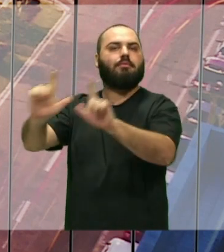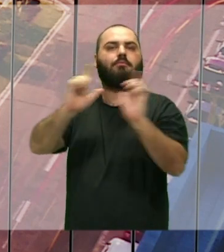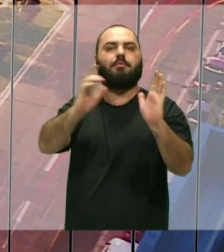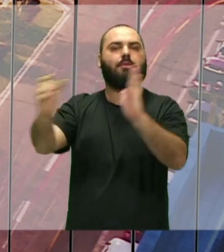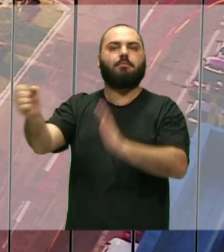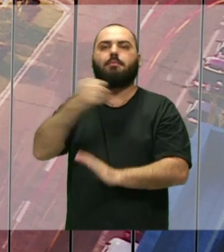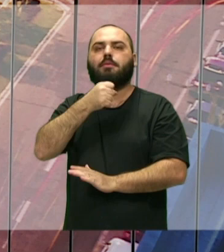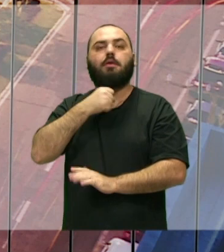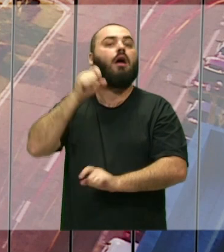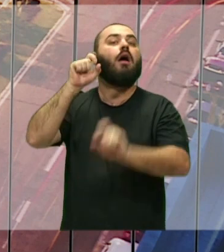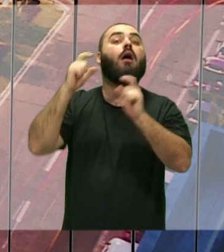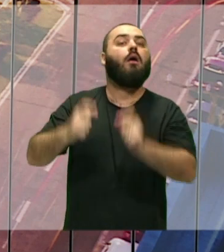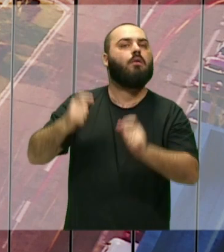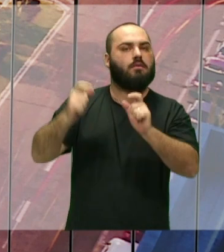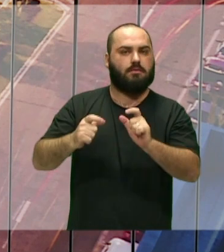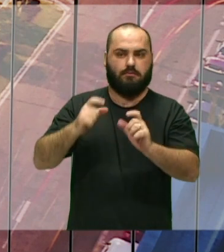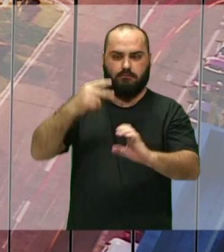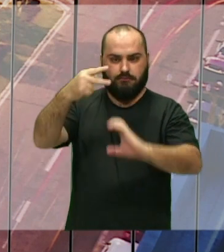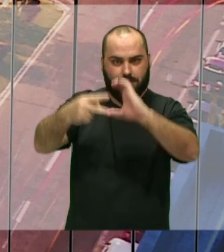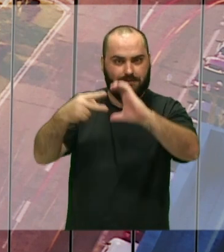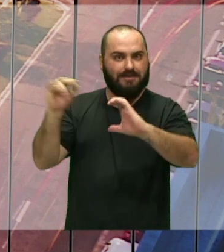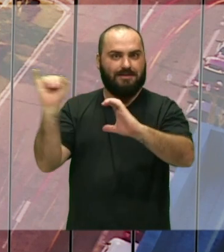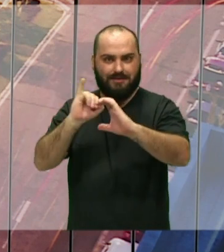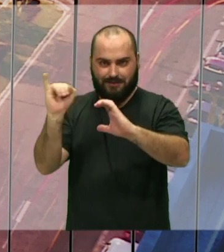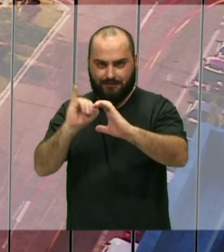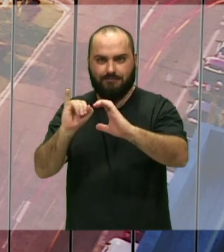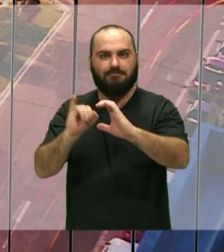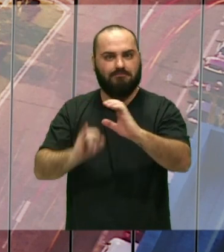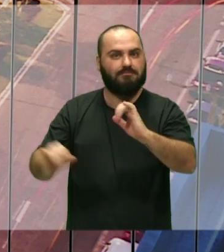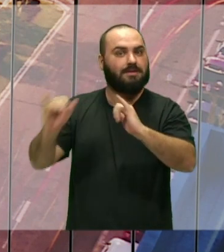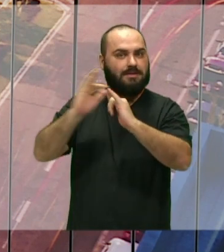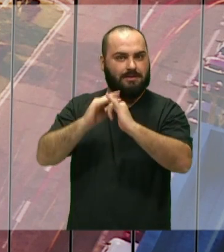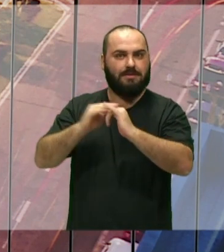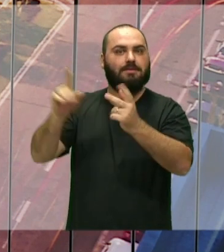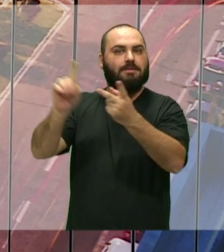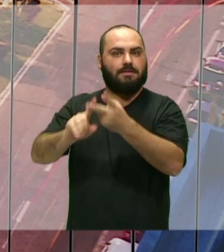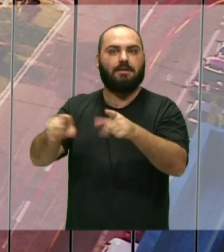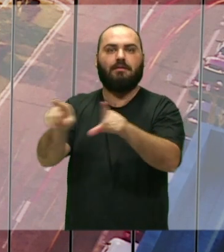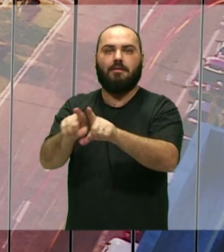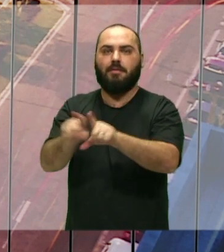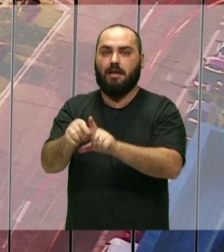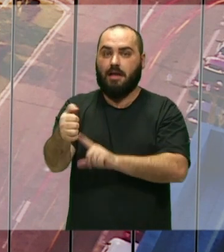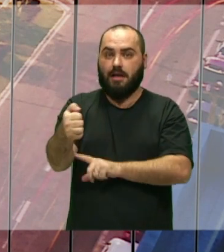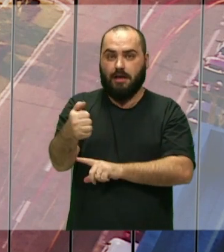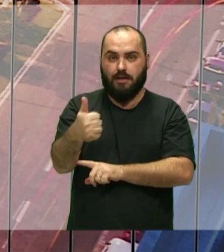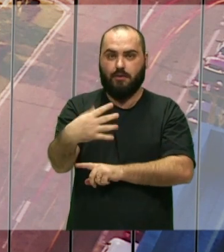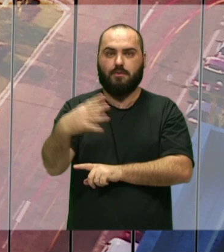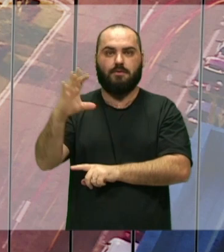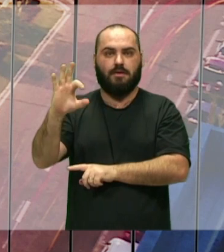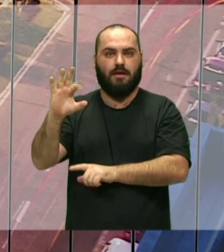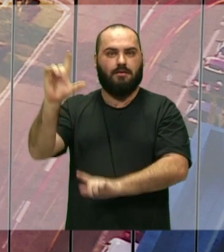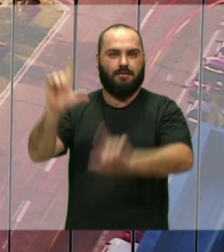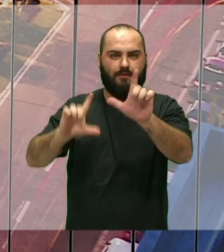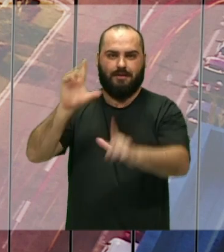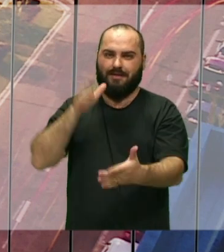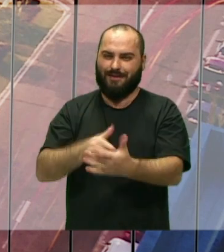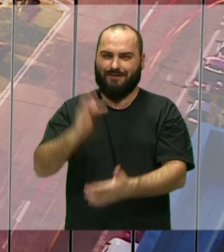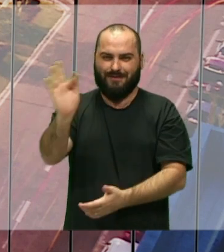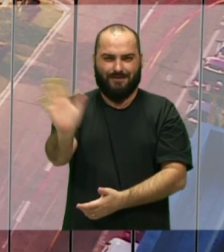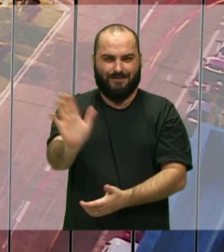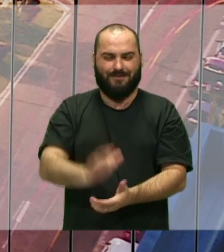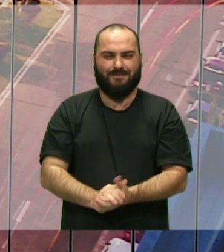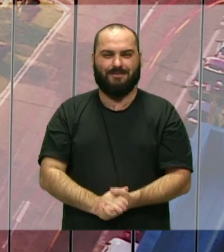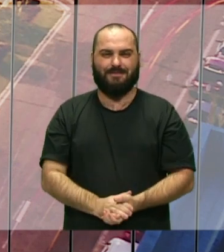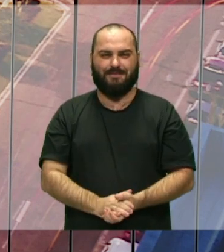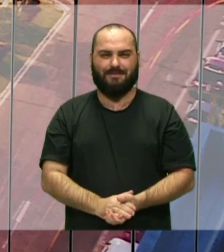canal da Câmara de Vereadores de Itajaí e também são transmitidas pelo canal 14 da Claro TV. Até a